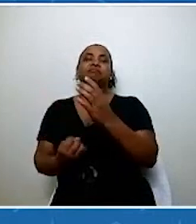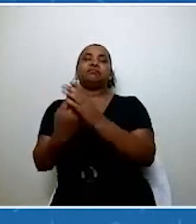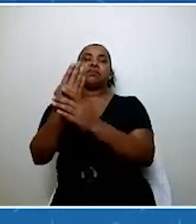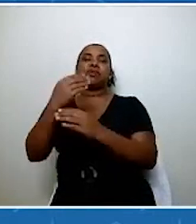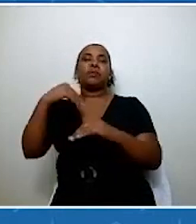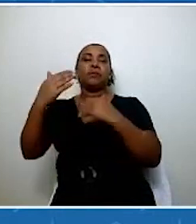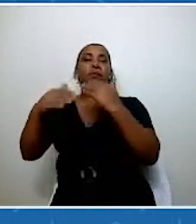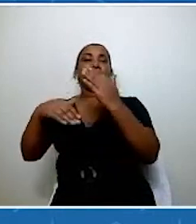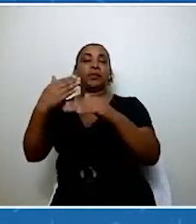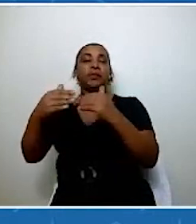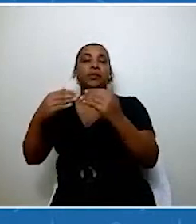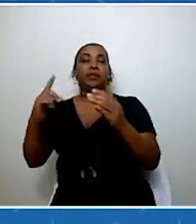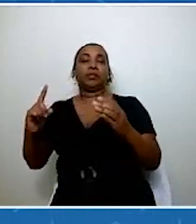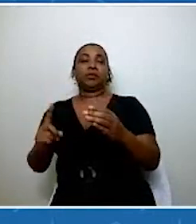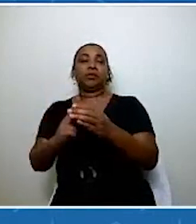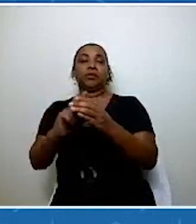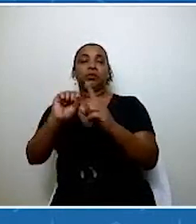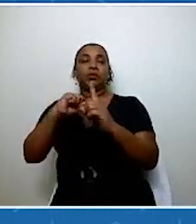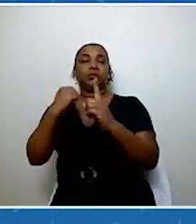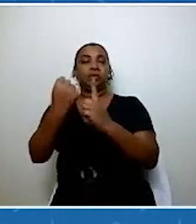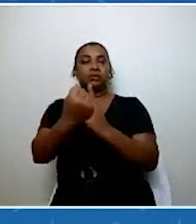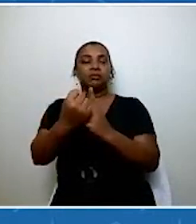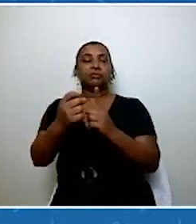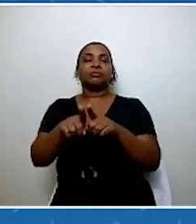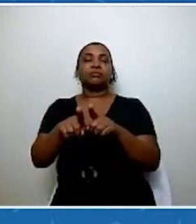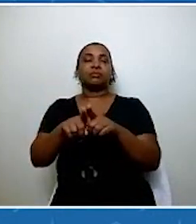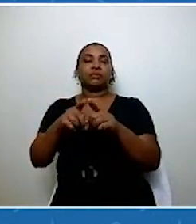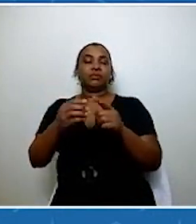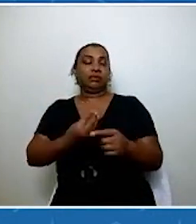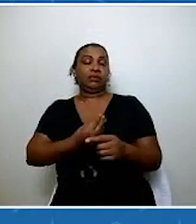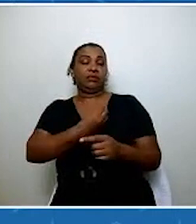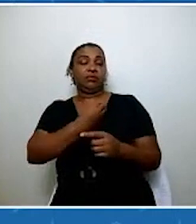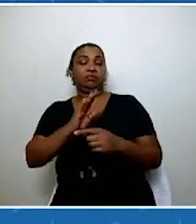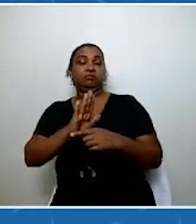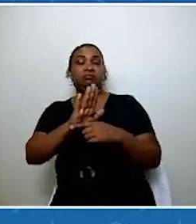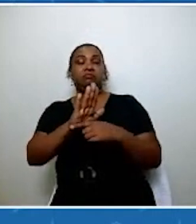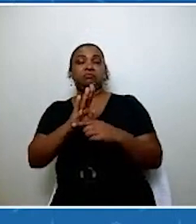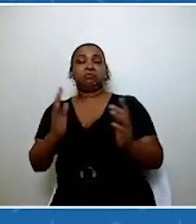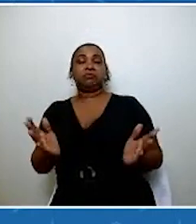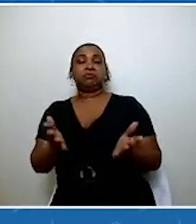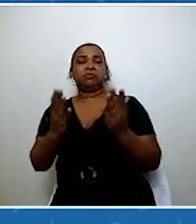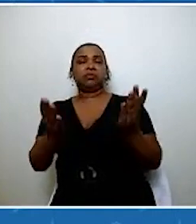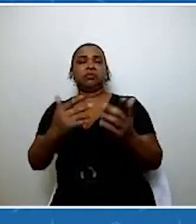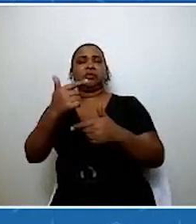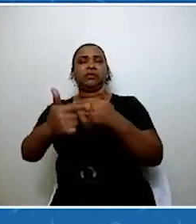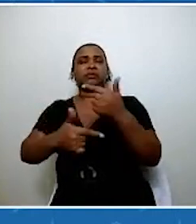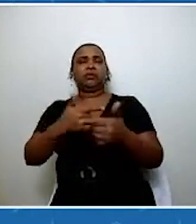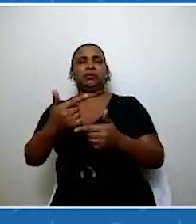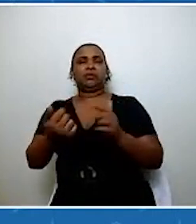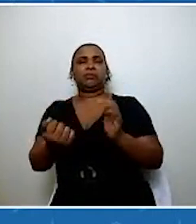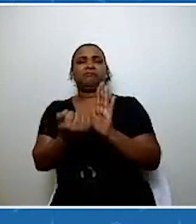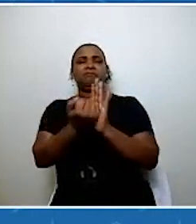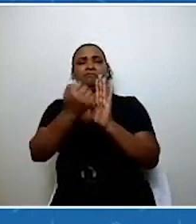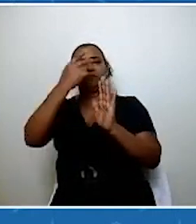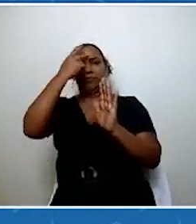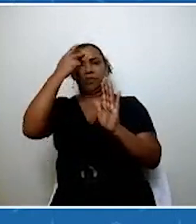dar mais dignidade a esse trabalho, que é um trabalho de alto impacto, que é dos catadores, né, mas que não precisa ser